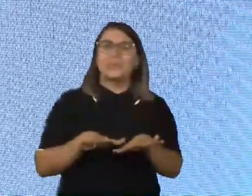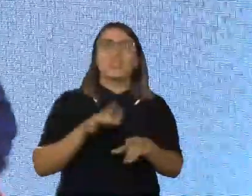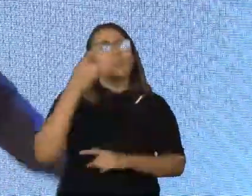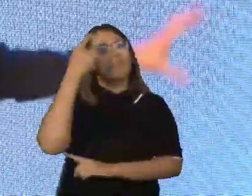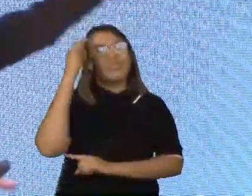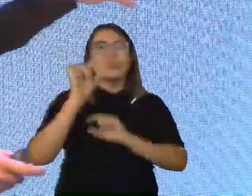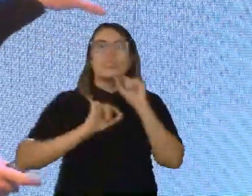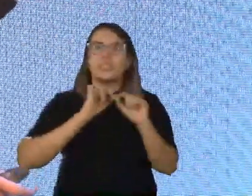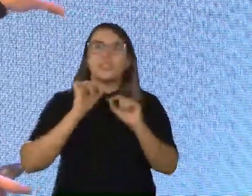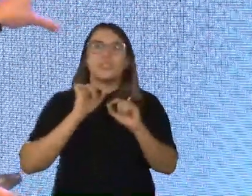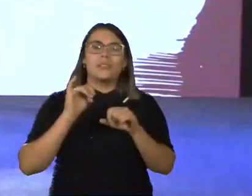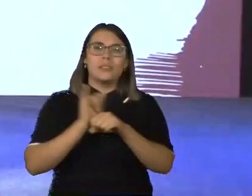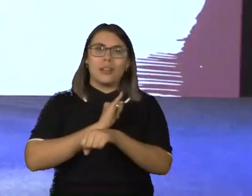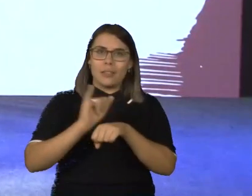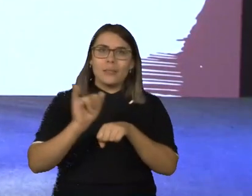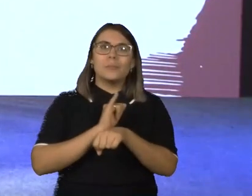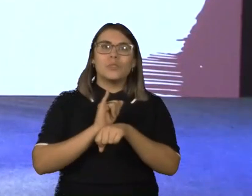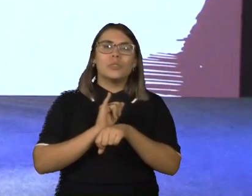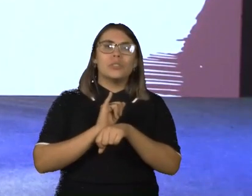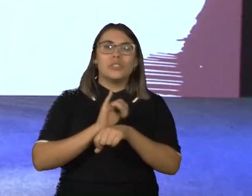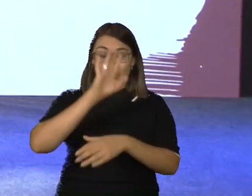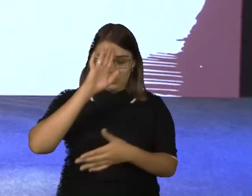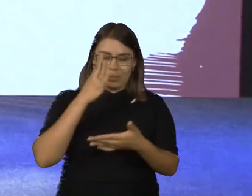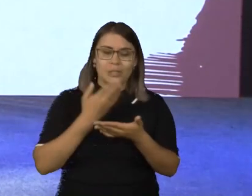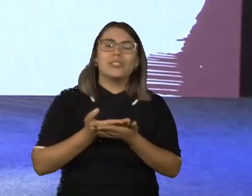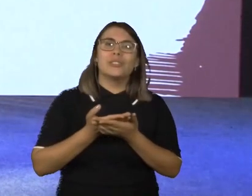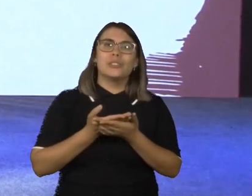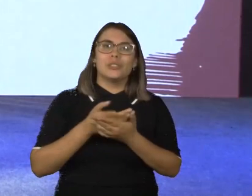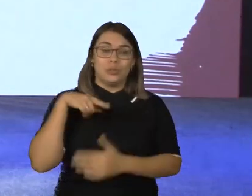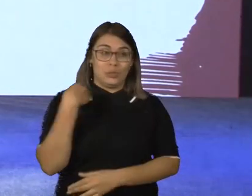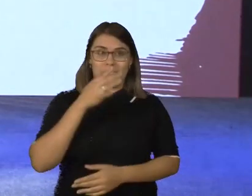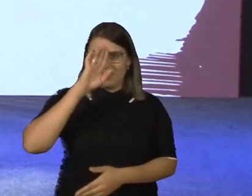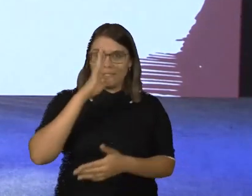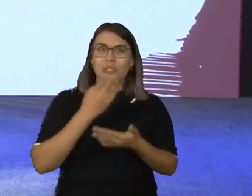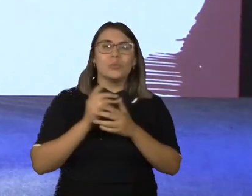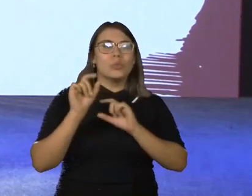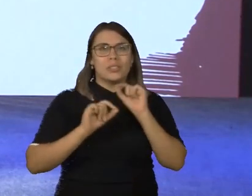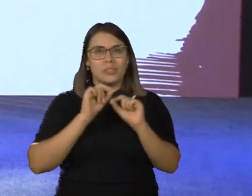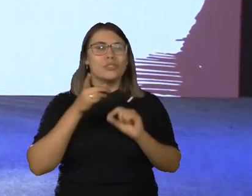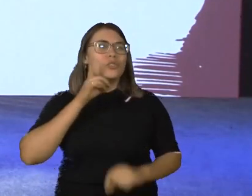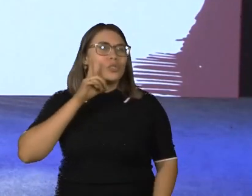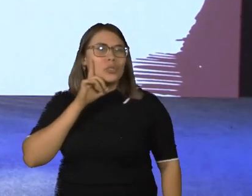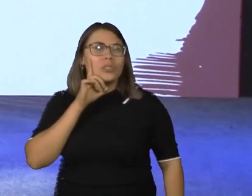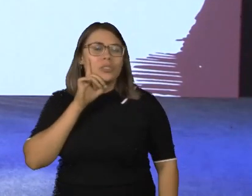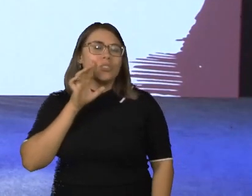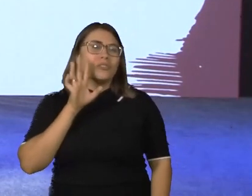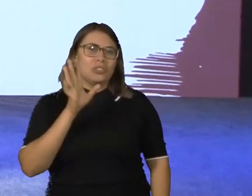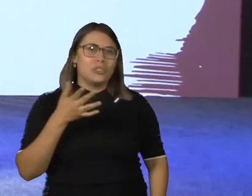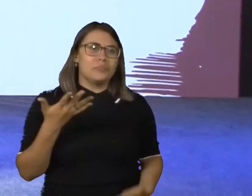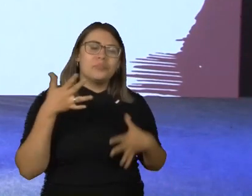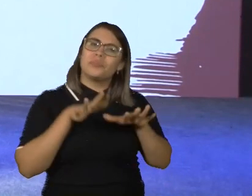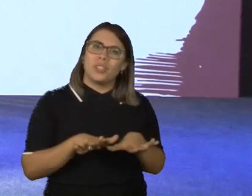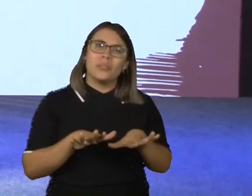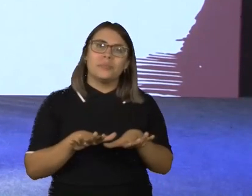eu trouxe aqui algumas especificidades de crenças que a gente carrega dentro de nós, e eu já carregava isso antes de conhecer a inclusão